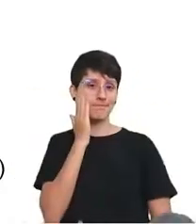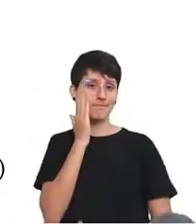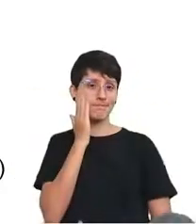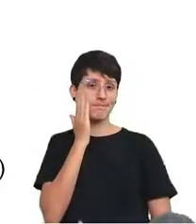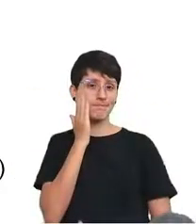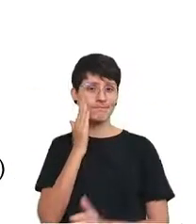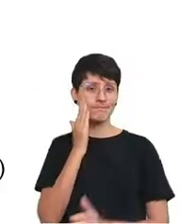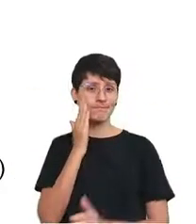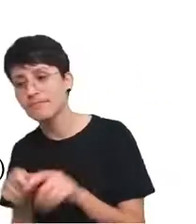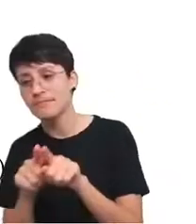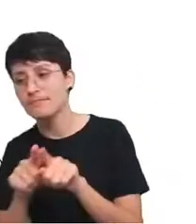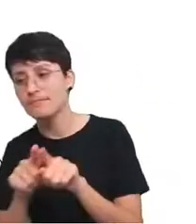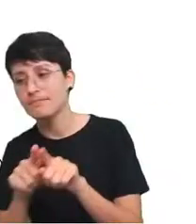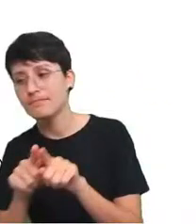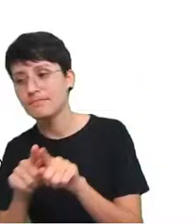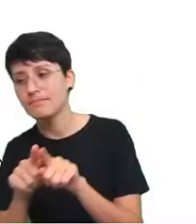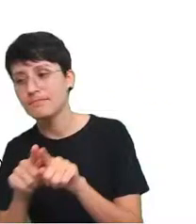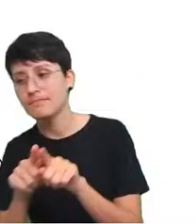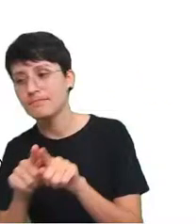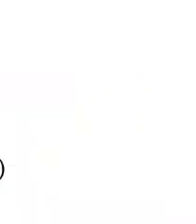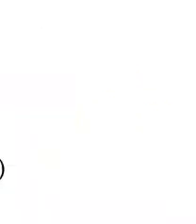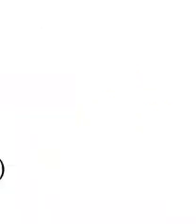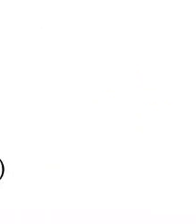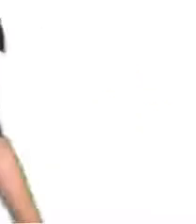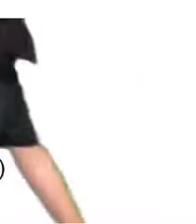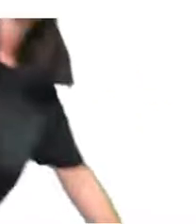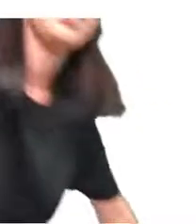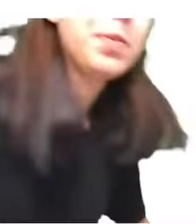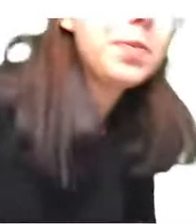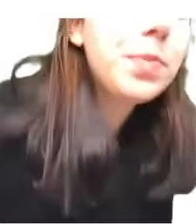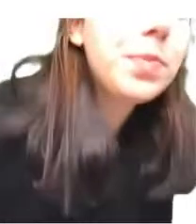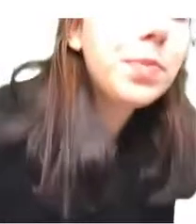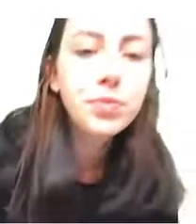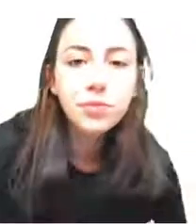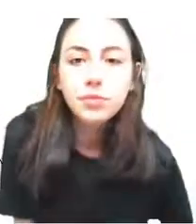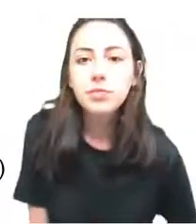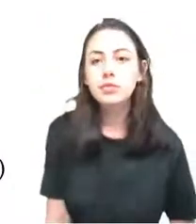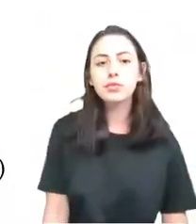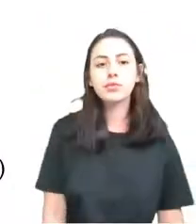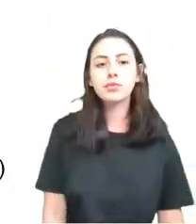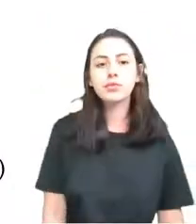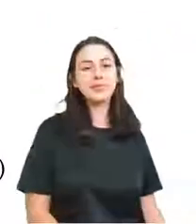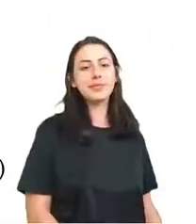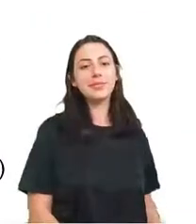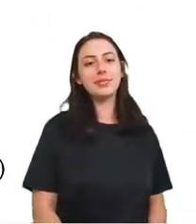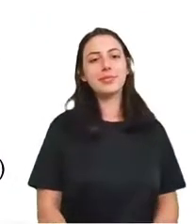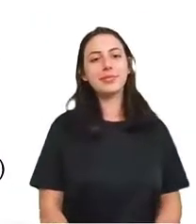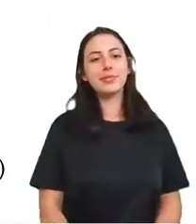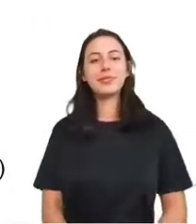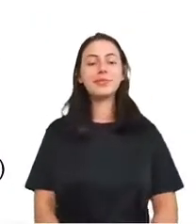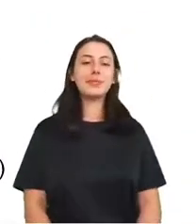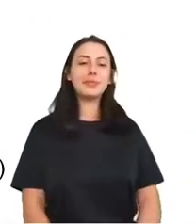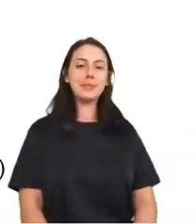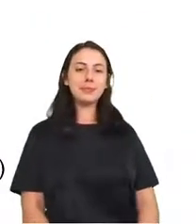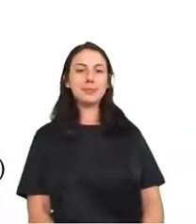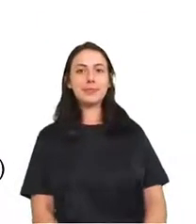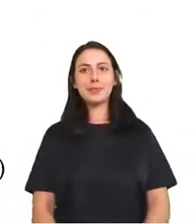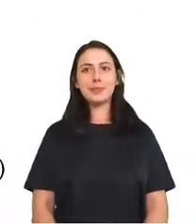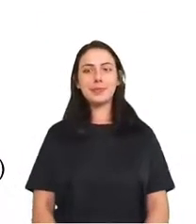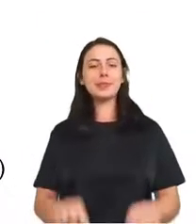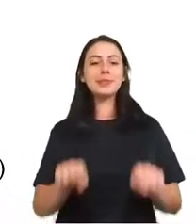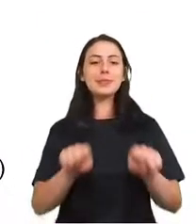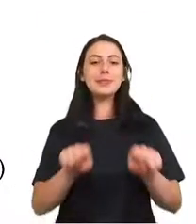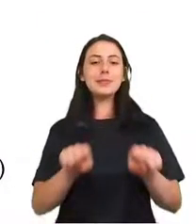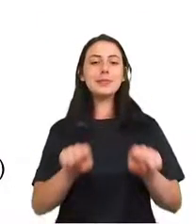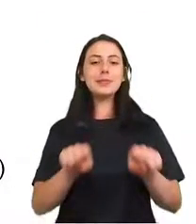eu também diria que, e eu não colocaria no GitHub, portanto, eu também falo o que devemos calcular e demonstrar a